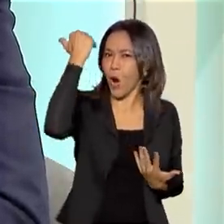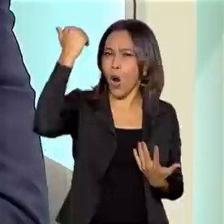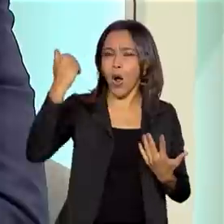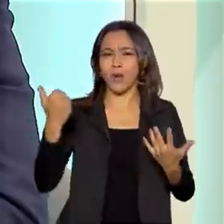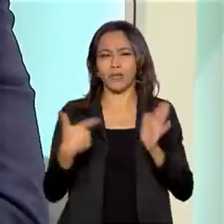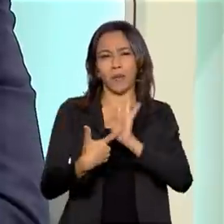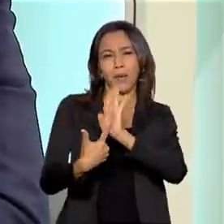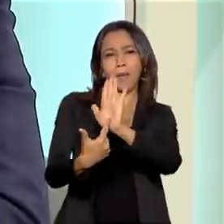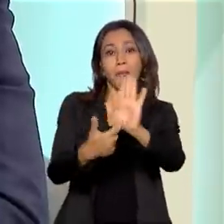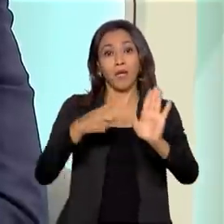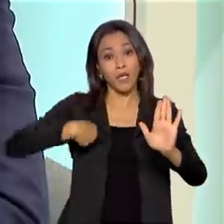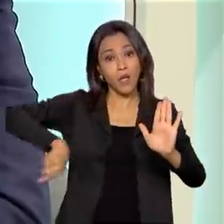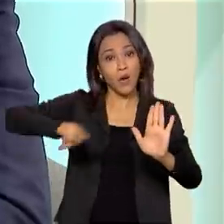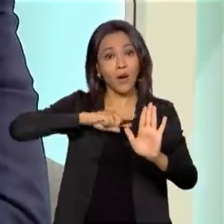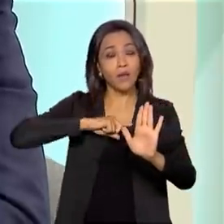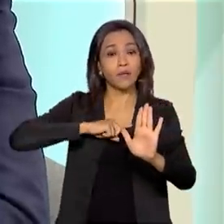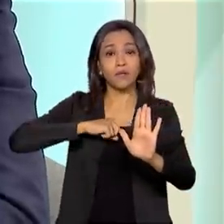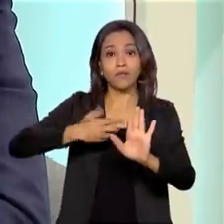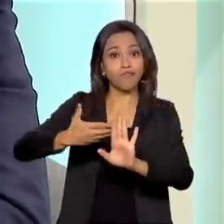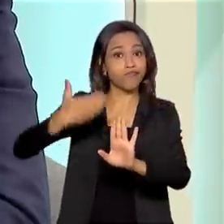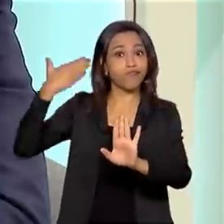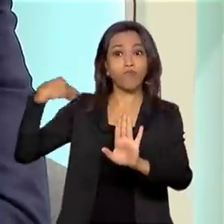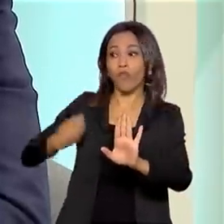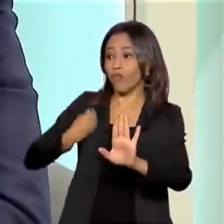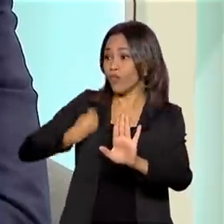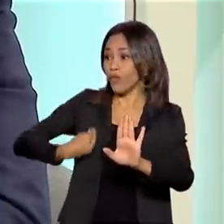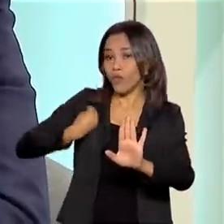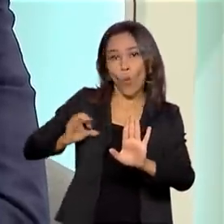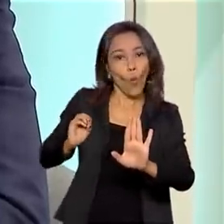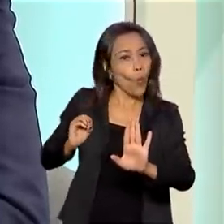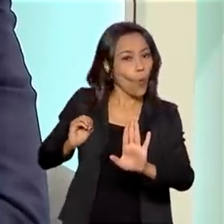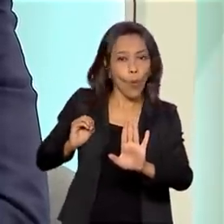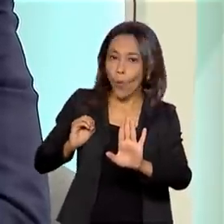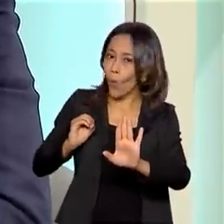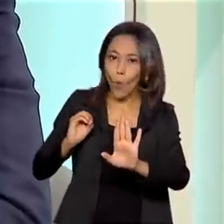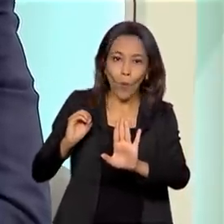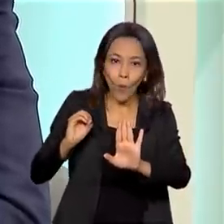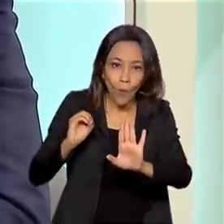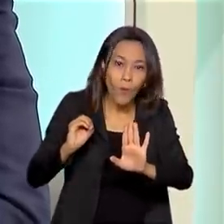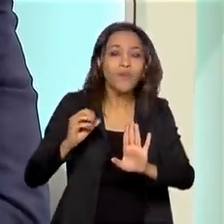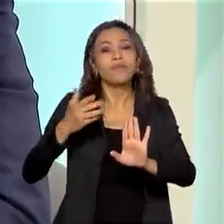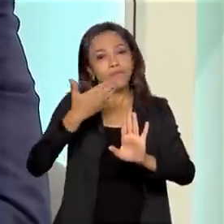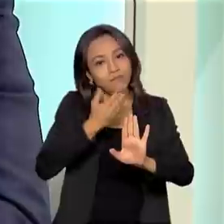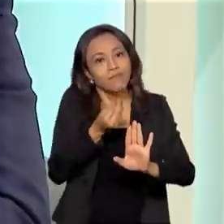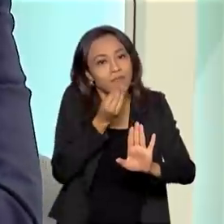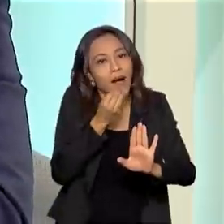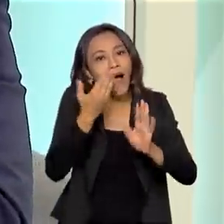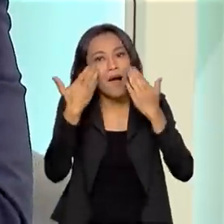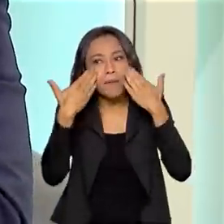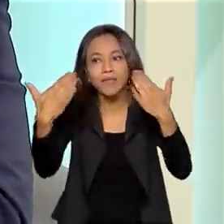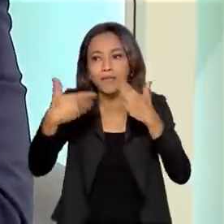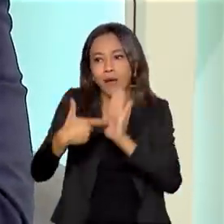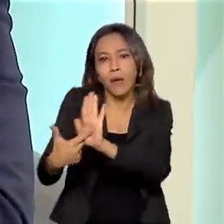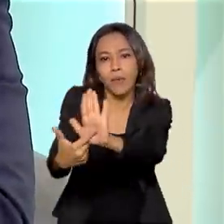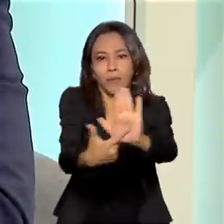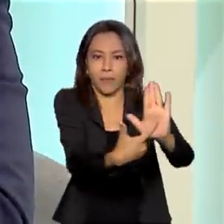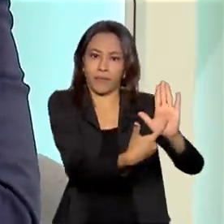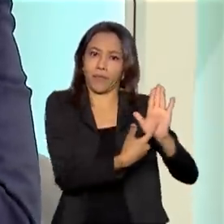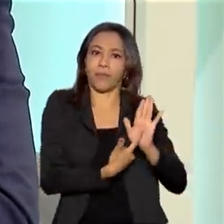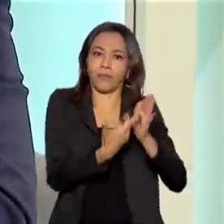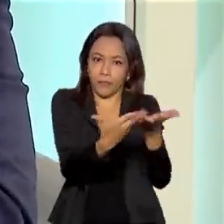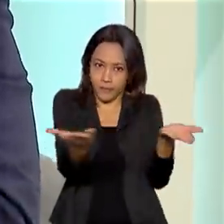muitos de nós não estávamos sequer vivos no momento em que elas foram. E que, para gerar esse conteúdo,